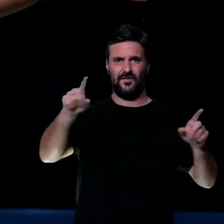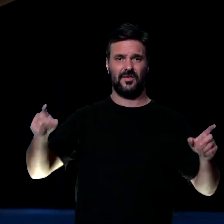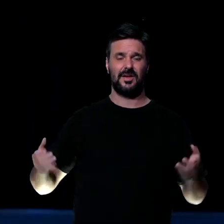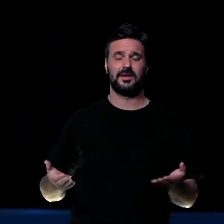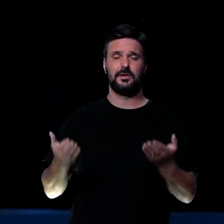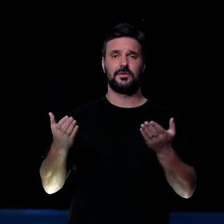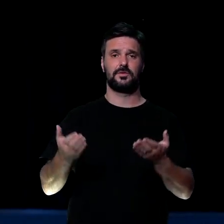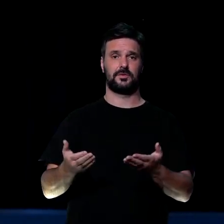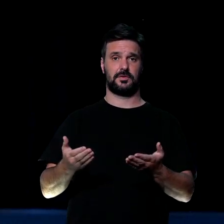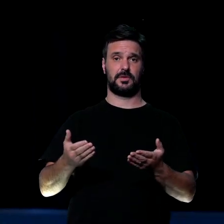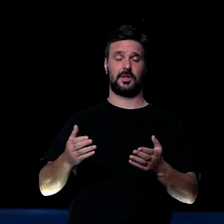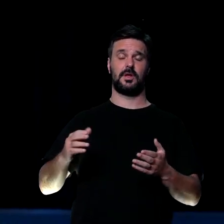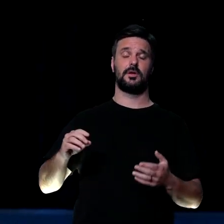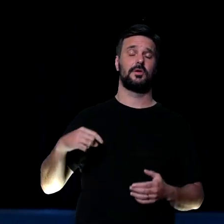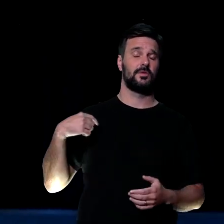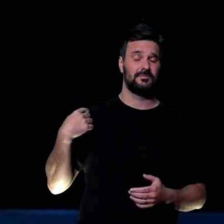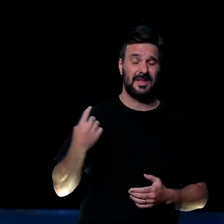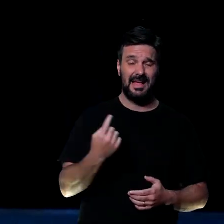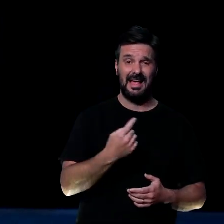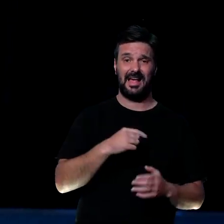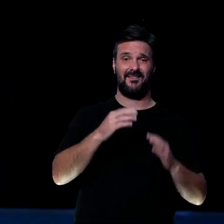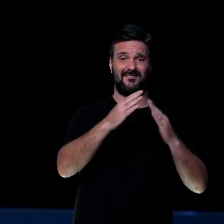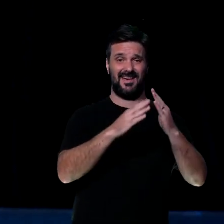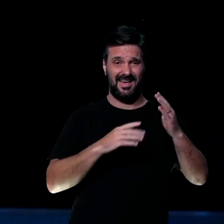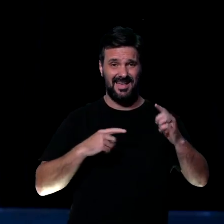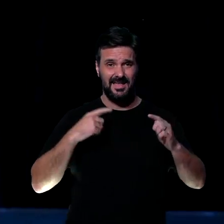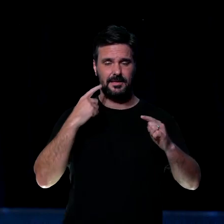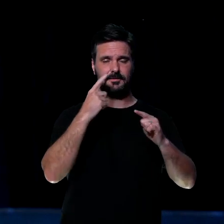da gente transferir isso também para a igreja.